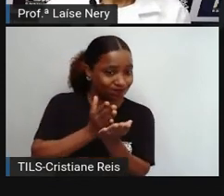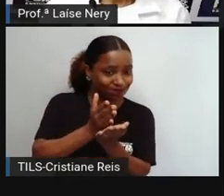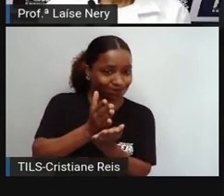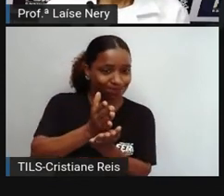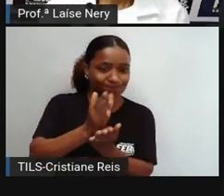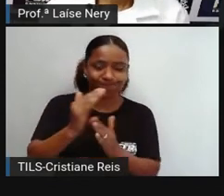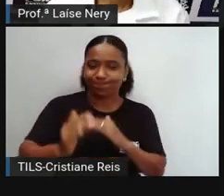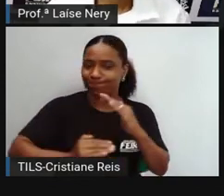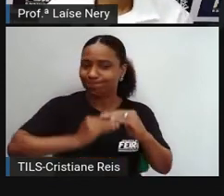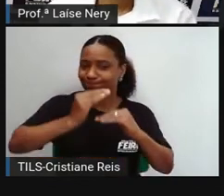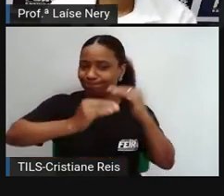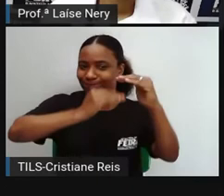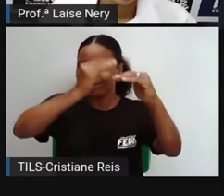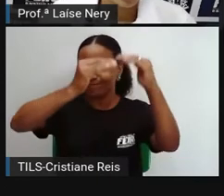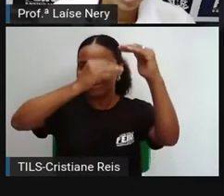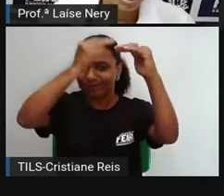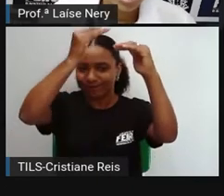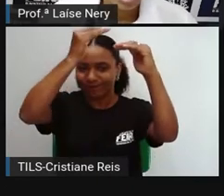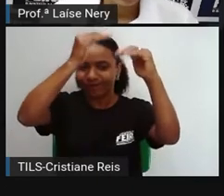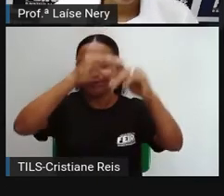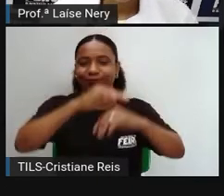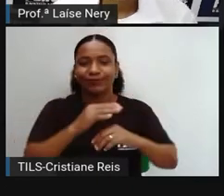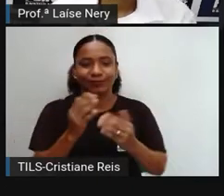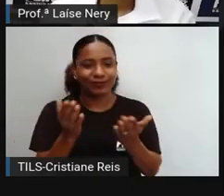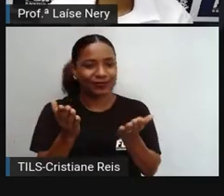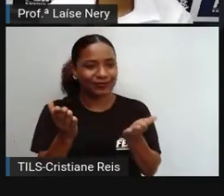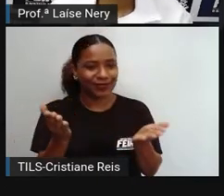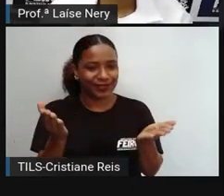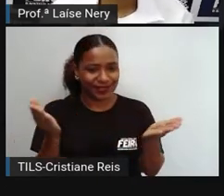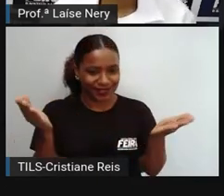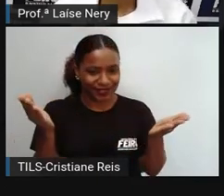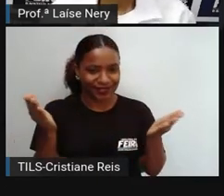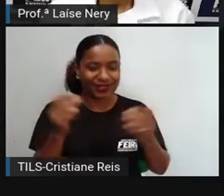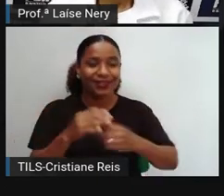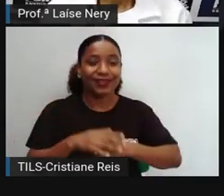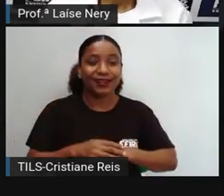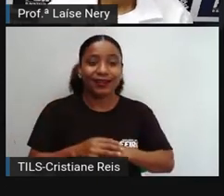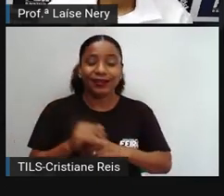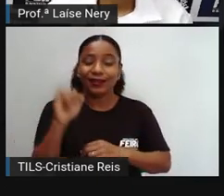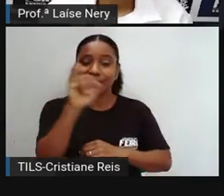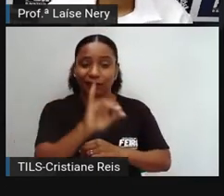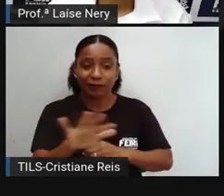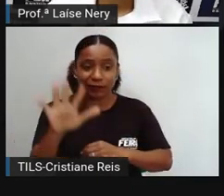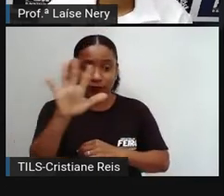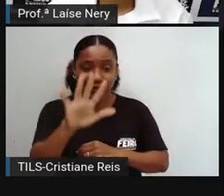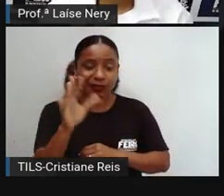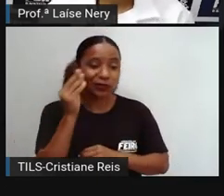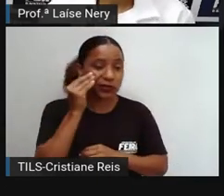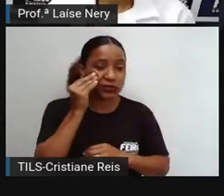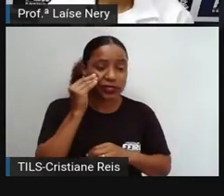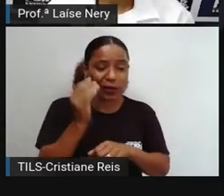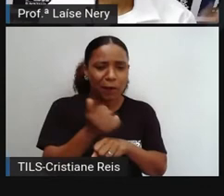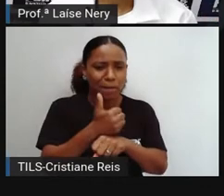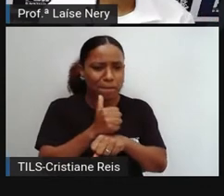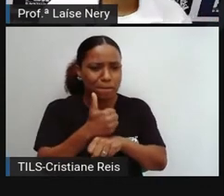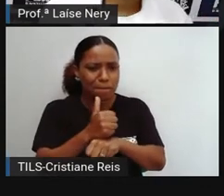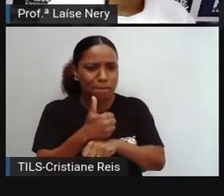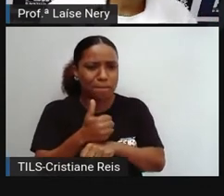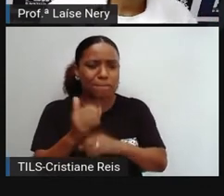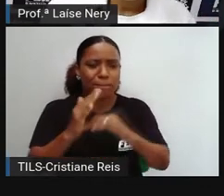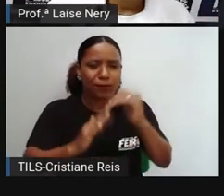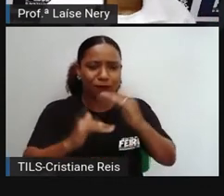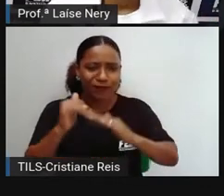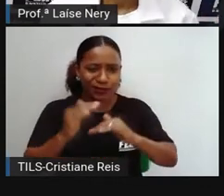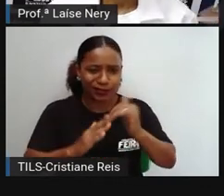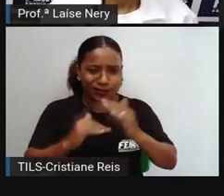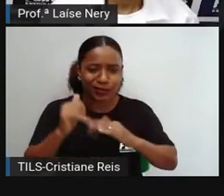E por isso que eu trouxe essa imagem aqui das profissões, porque é na idade adulta que nós vamos construindo